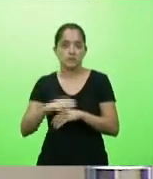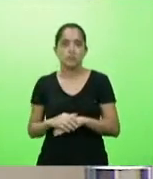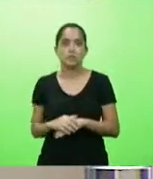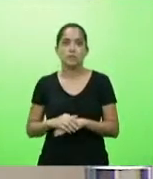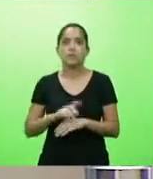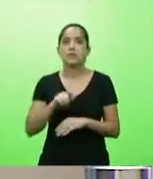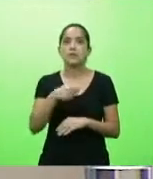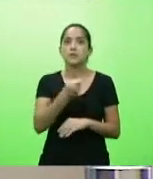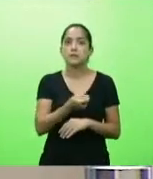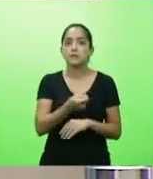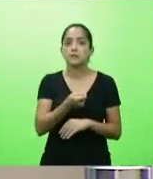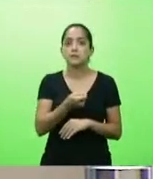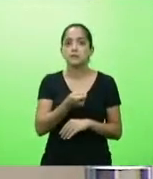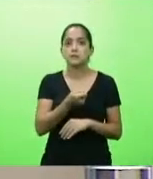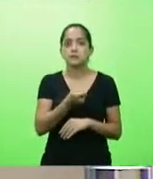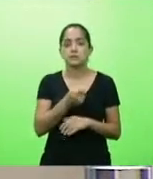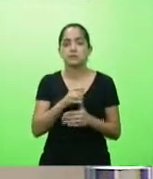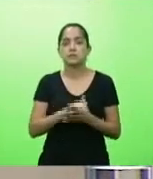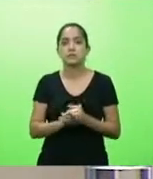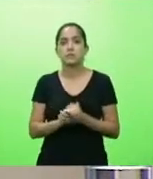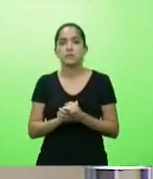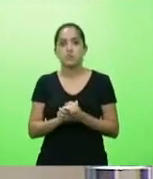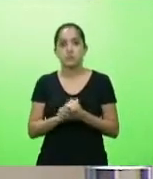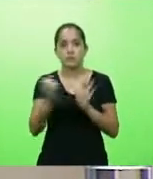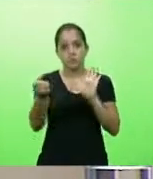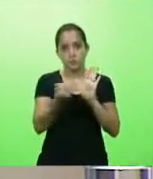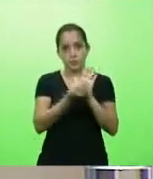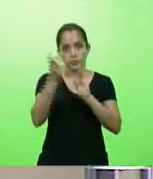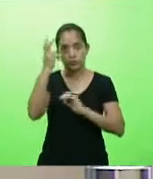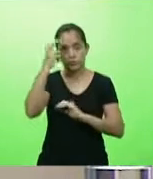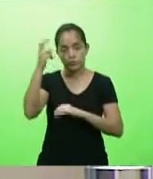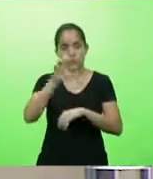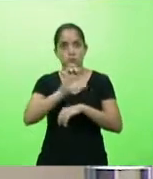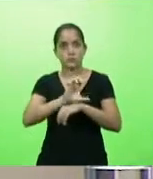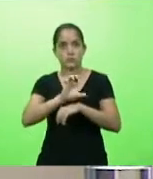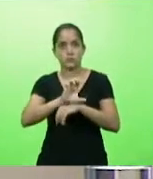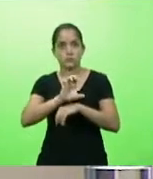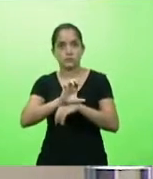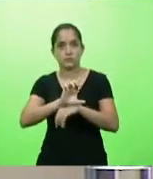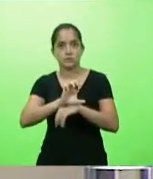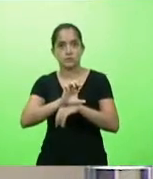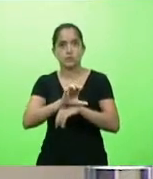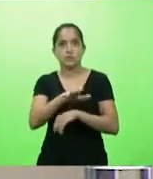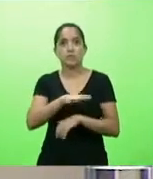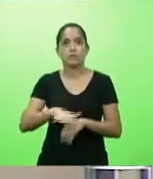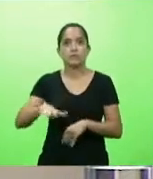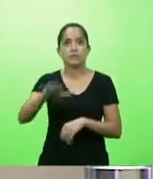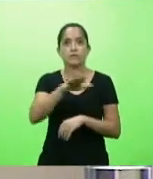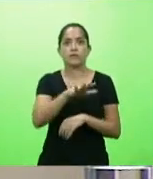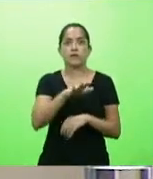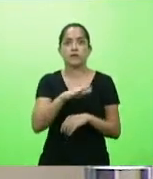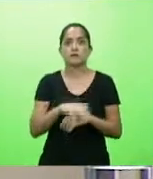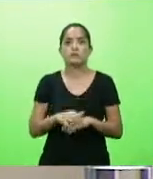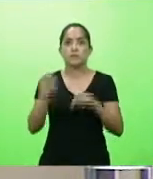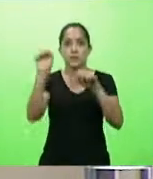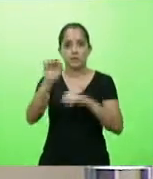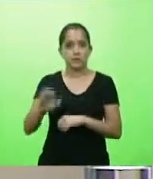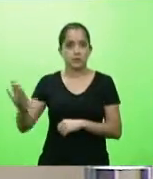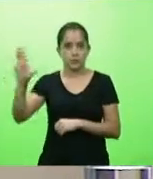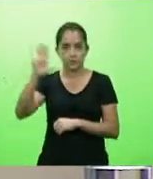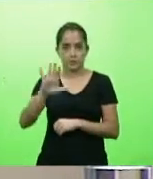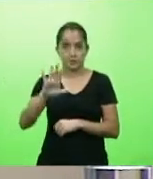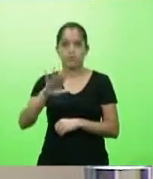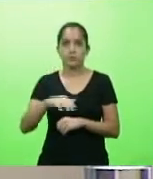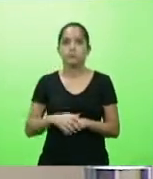integrante do patrimônio cultural do Estado o Circuito Vale Europeu de Cicloturismo. A